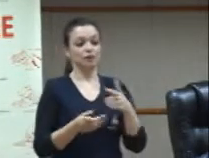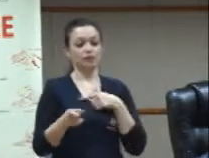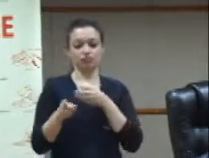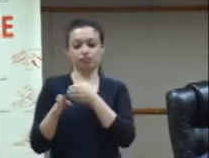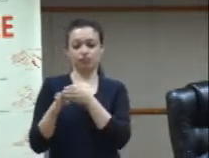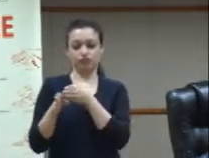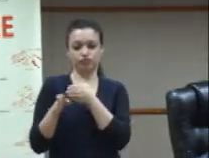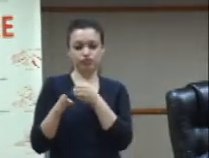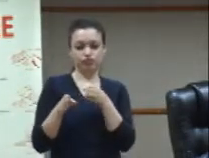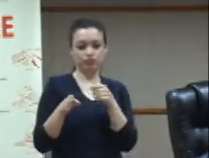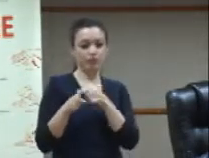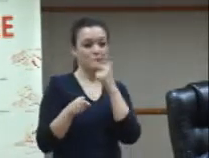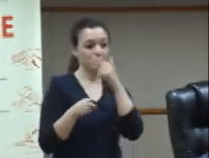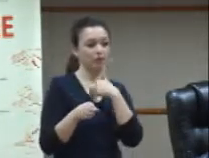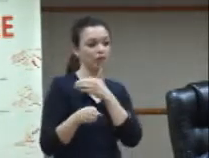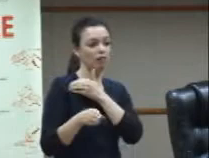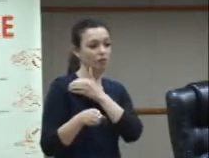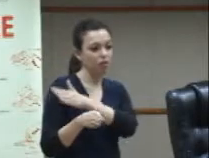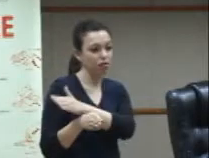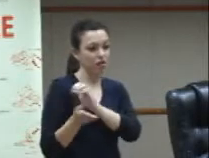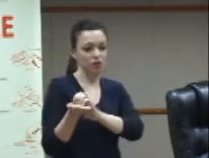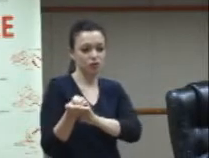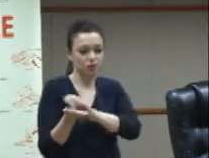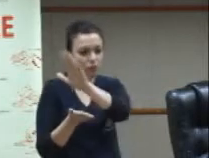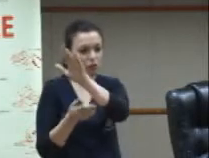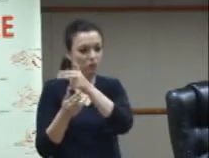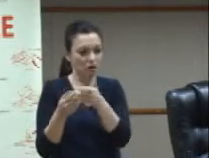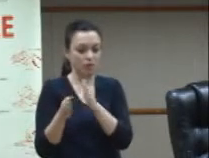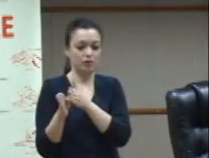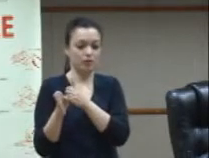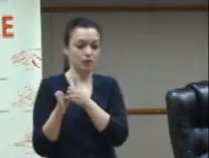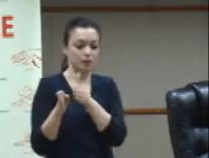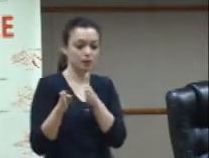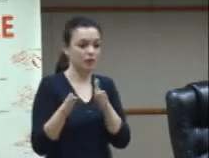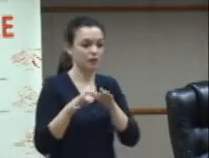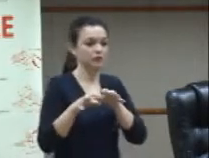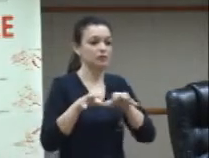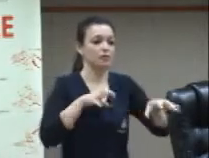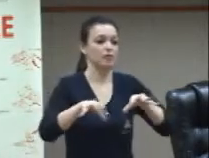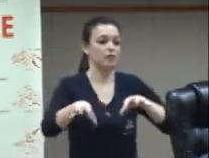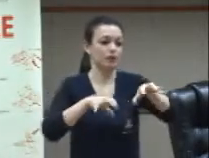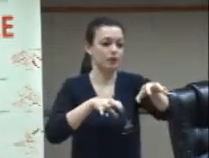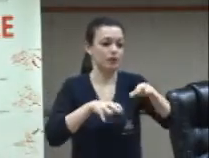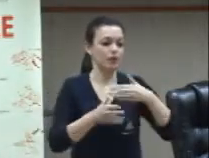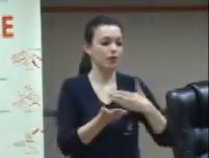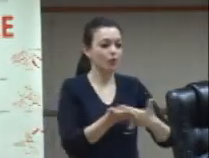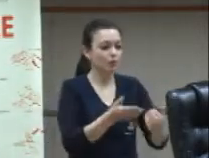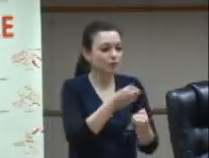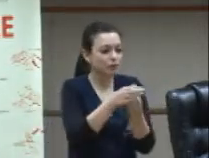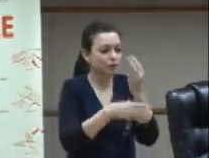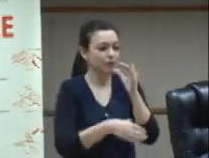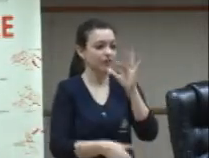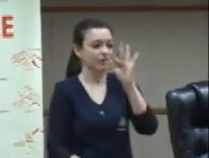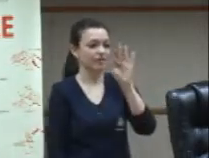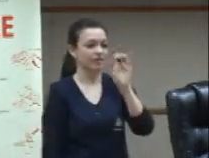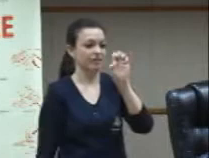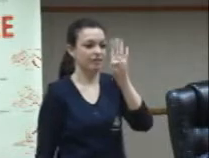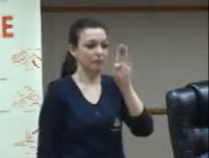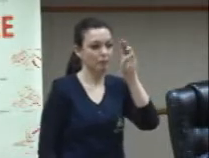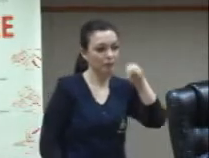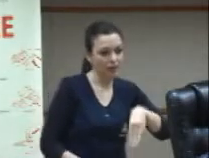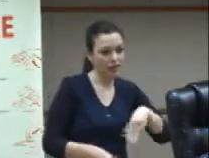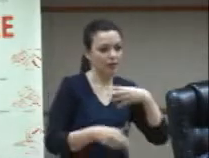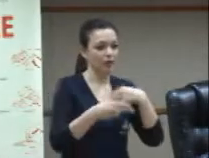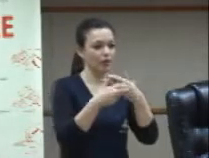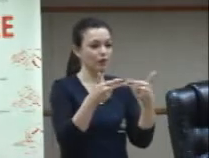depois tivemos o caminho da segregação a criação das grandes febens das grandes instituições onde